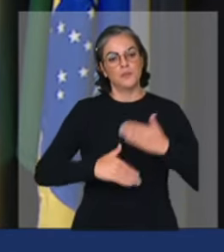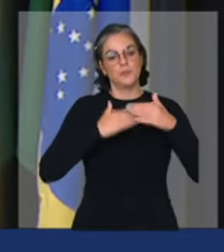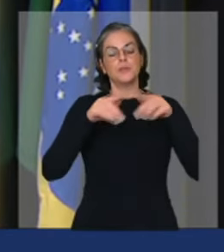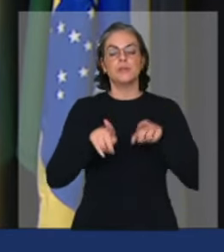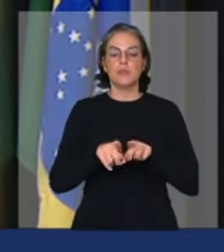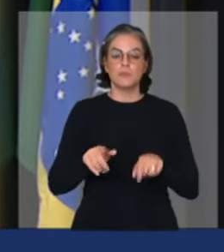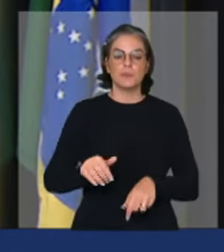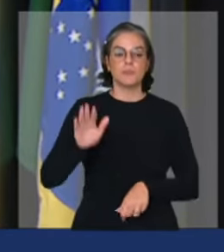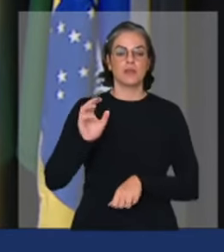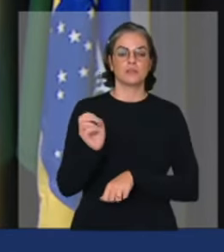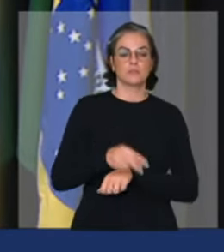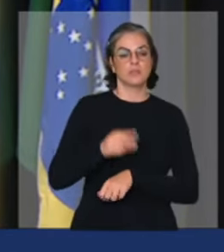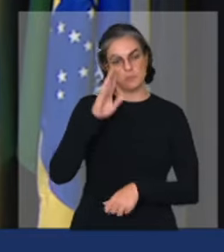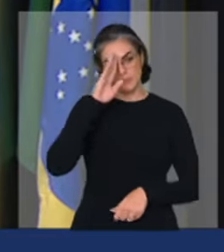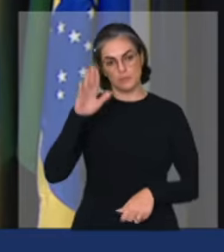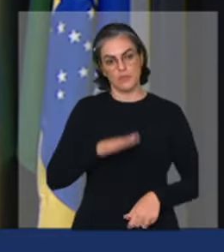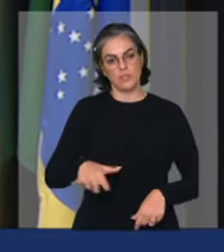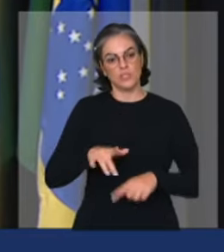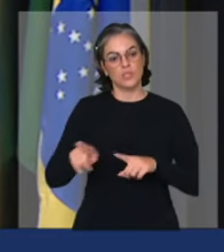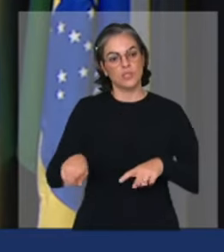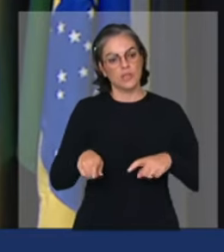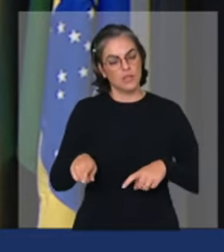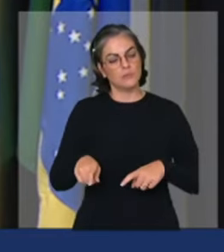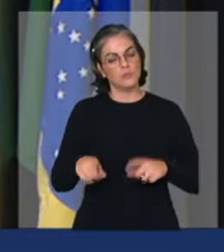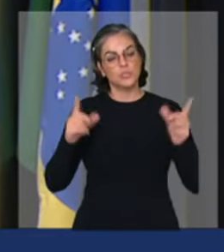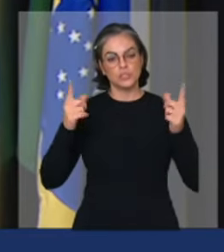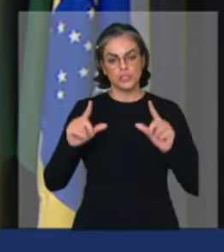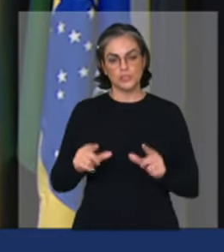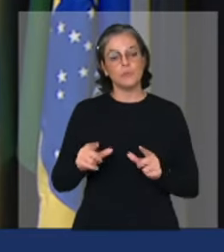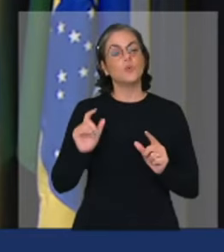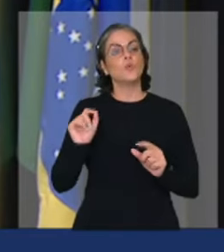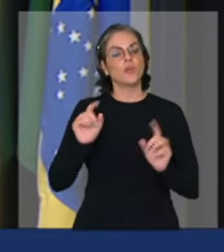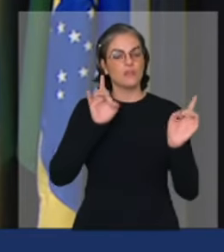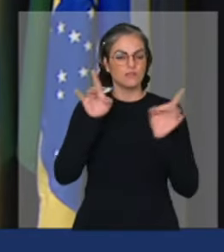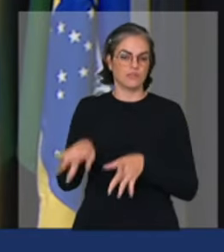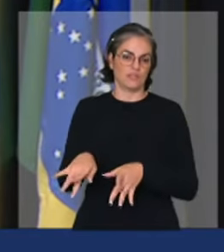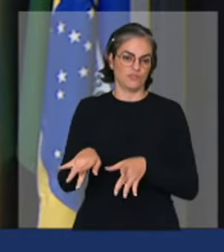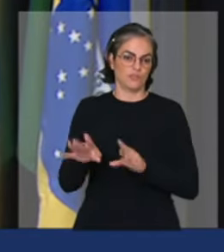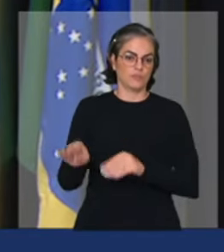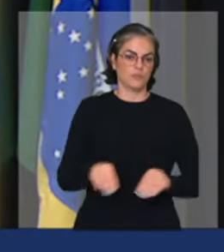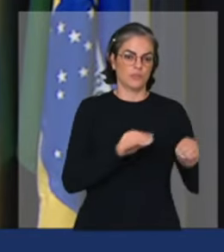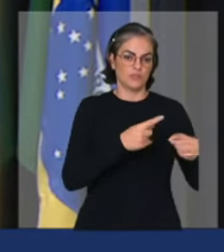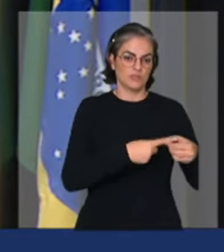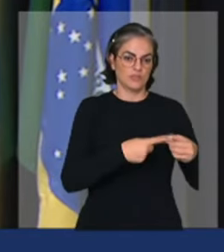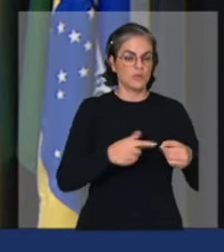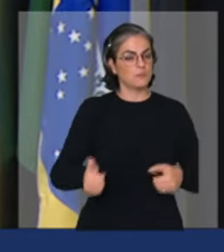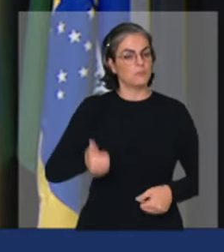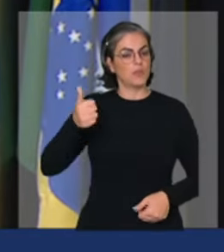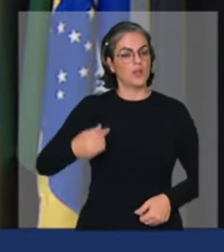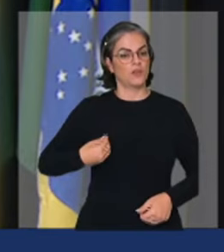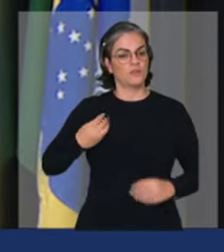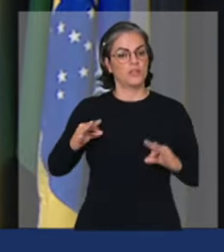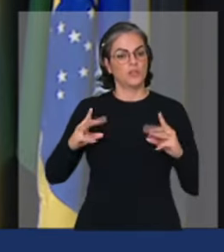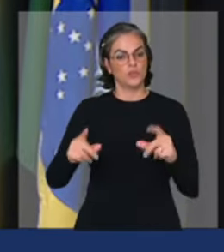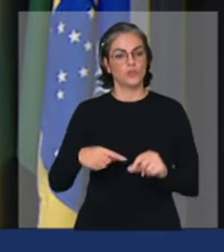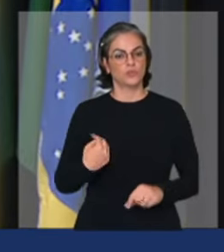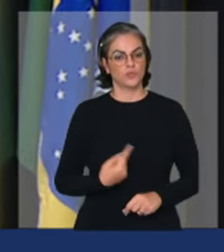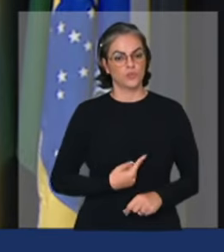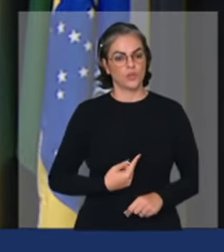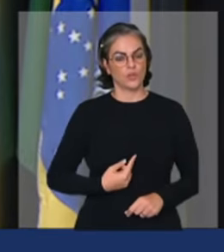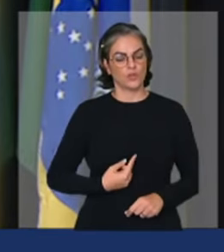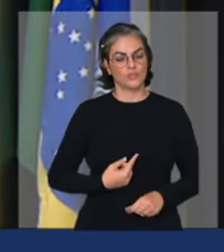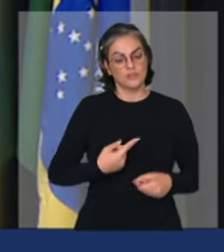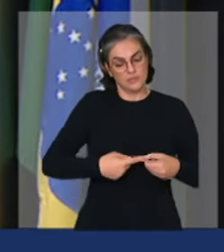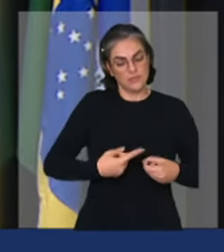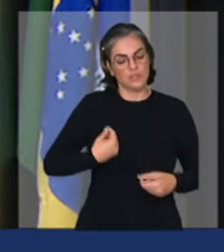emprego especialmente no campo levando a redução do êxito rural e aumentando e a qualidade de vida de todos nós que vivemos nos centros